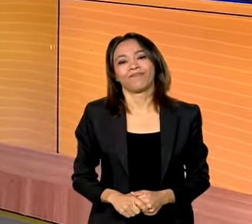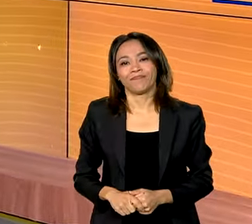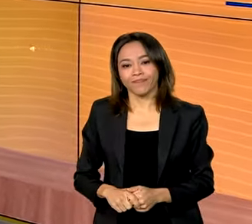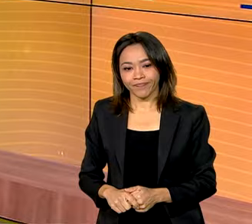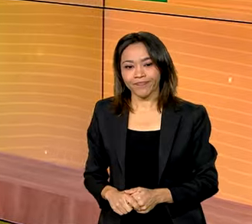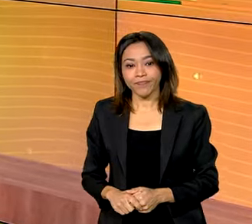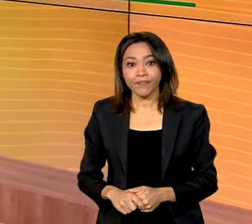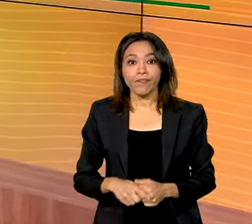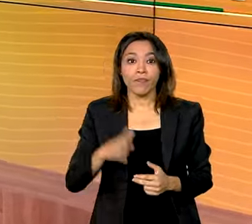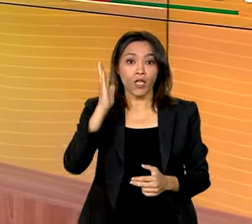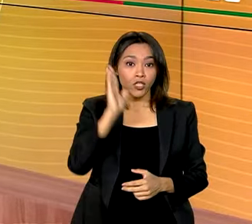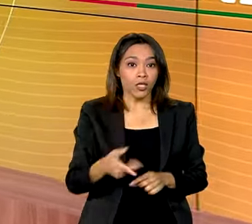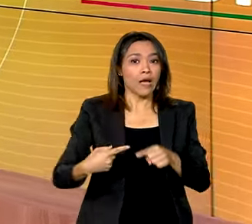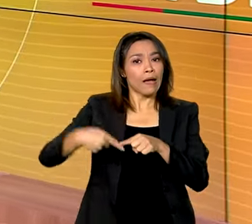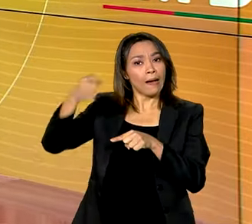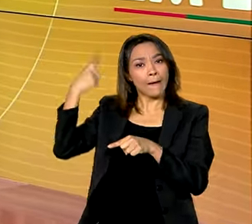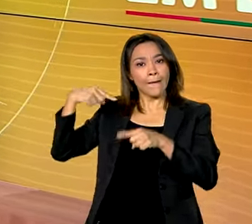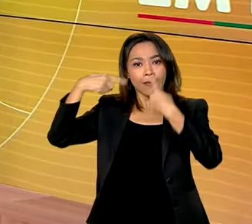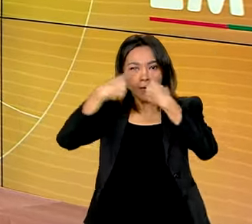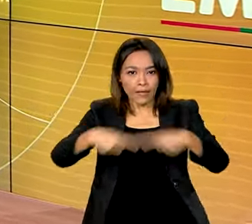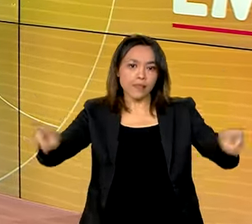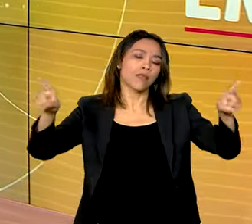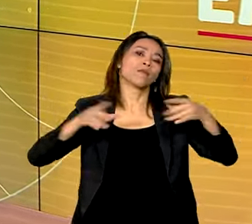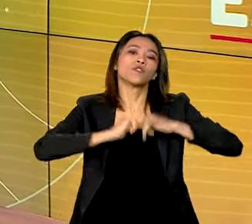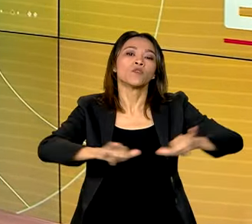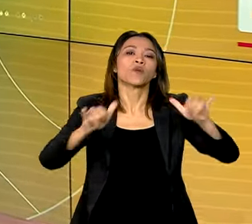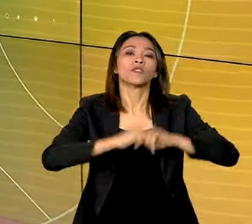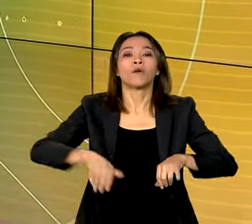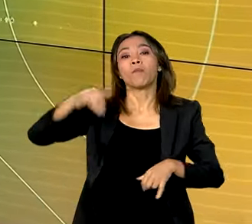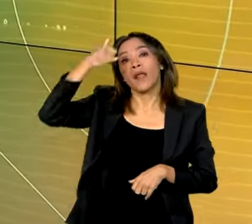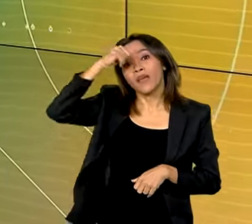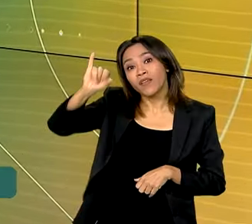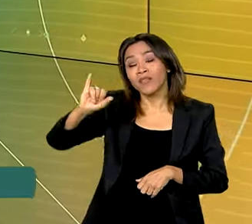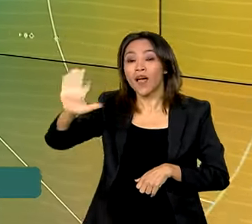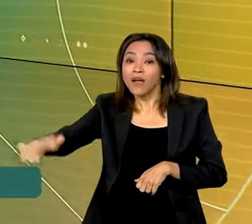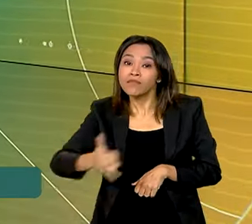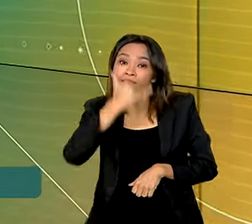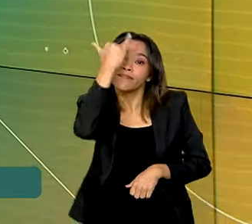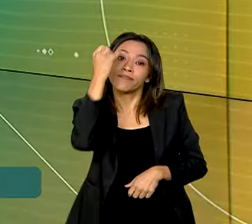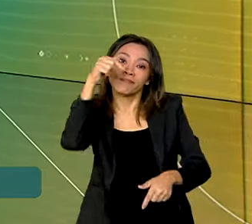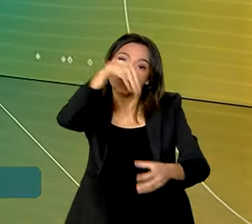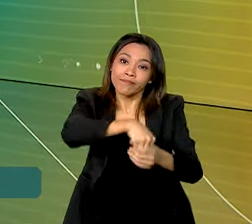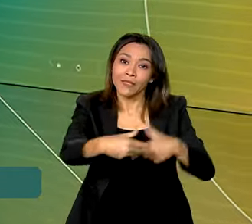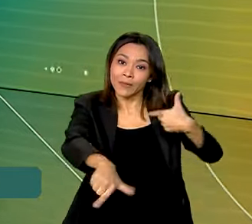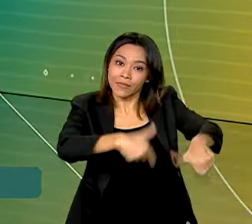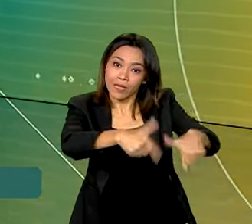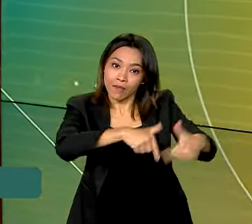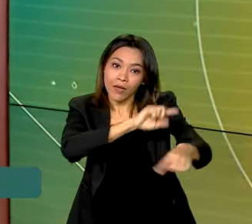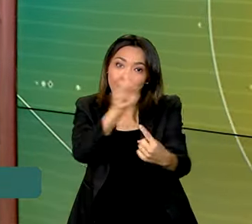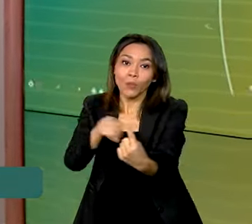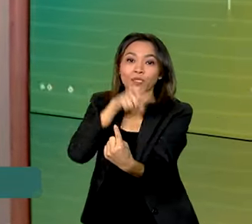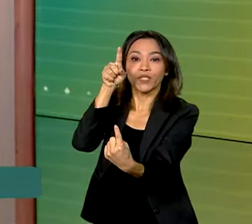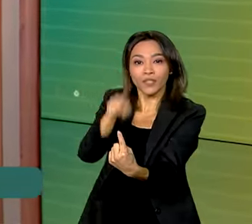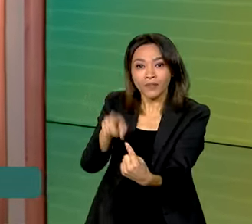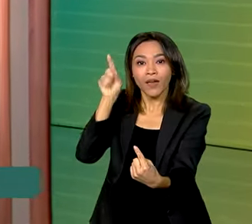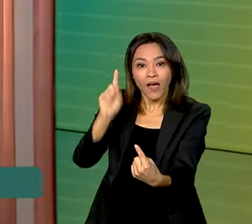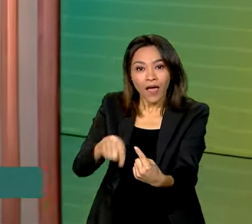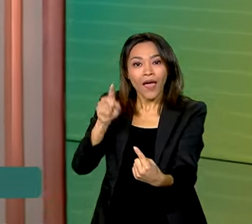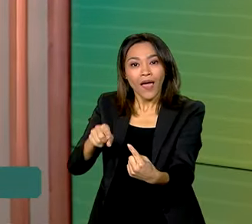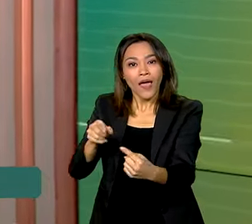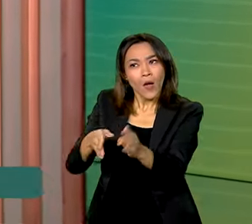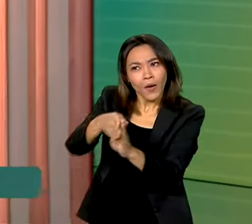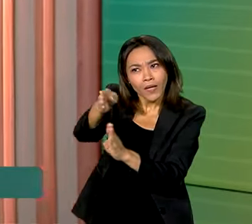Foi lançada a campanha nacional de prevenção de acidentes do trabalho. A meta é alcançar os patrões e os